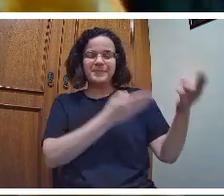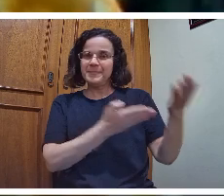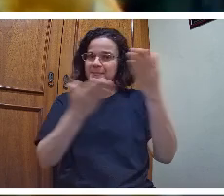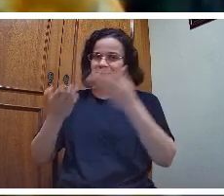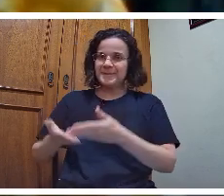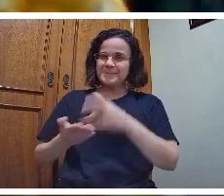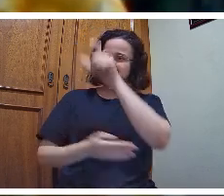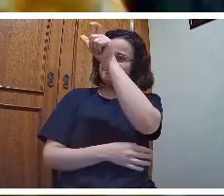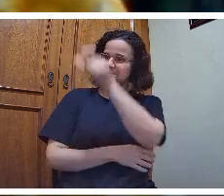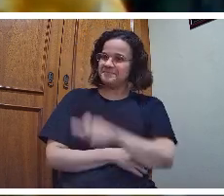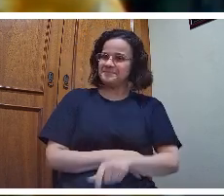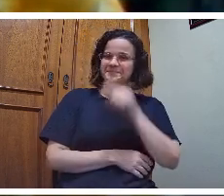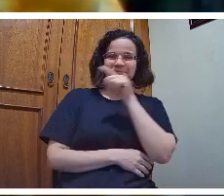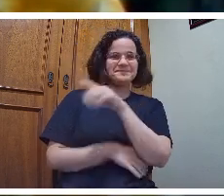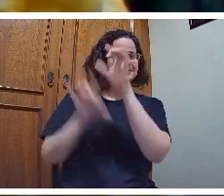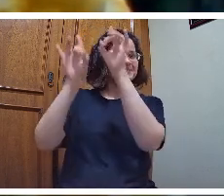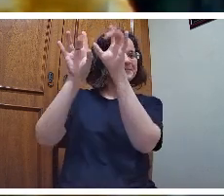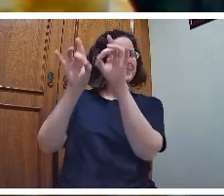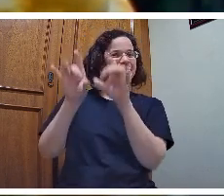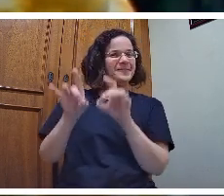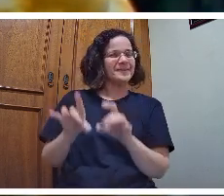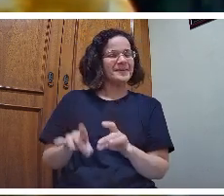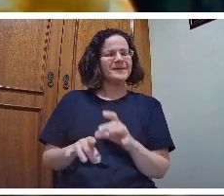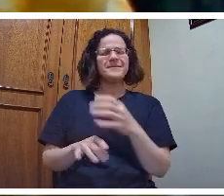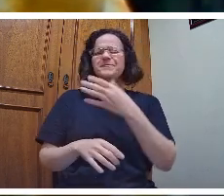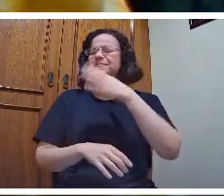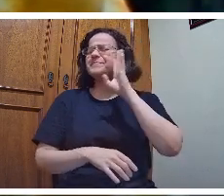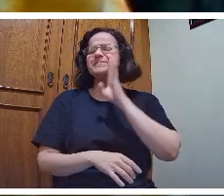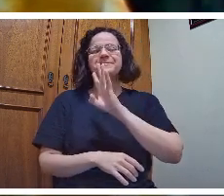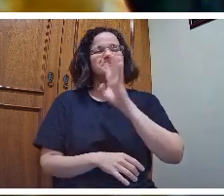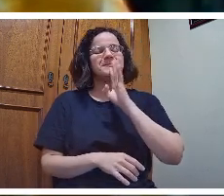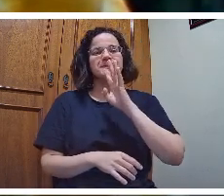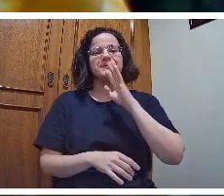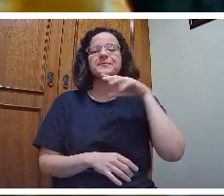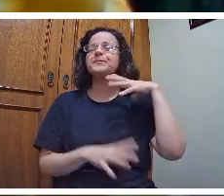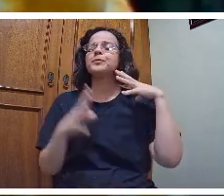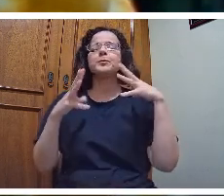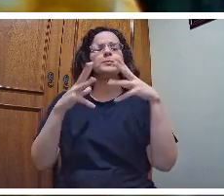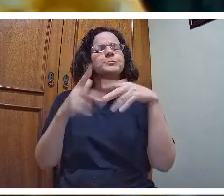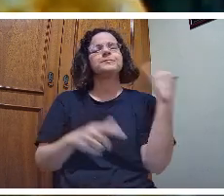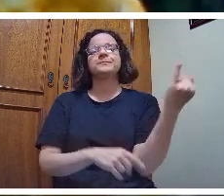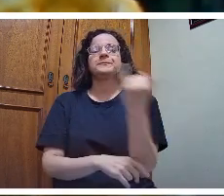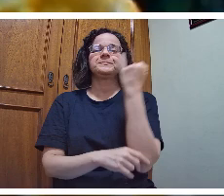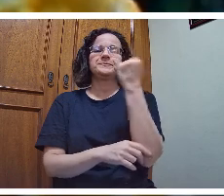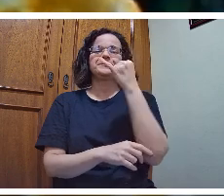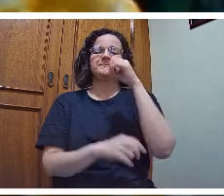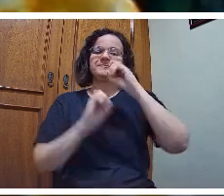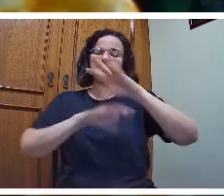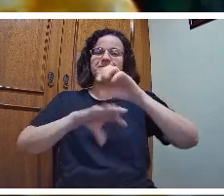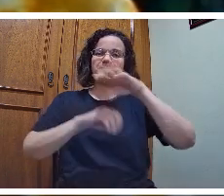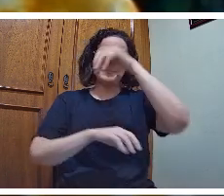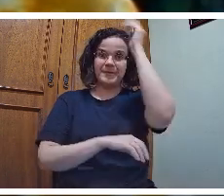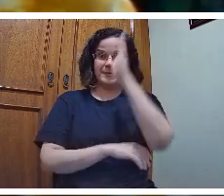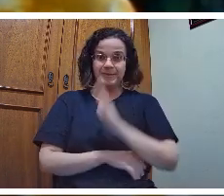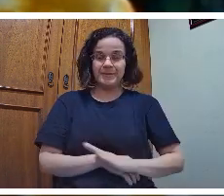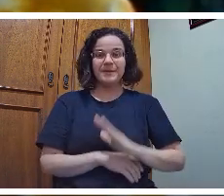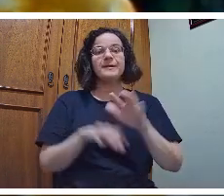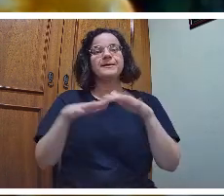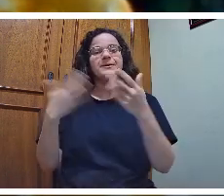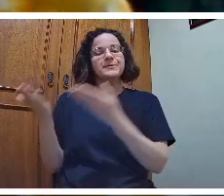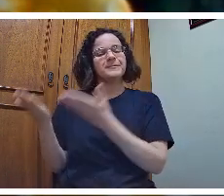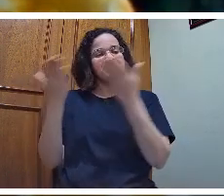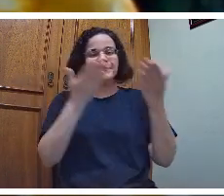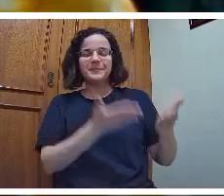-vindas, essa pessoa tão especial, tão cara para a nossa educação brasileira, né, eu vou convidar, então, para dar as boas-vindas o